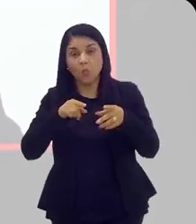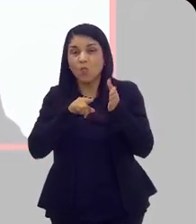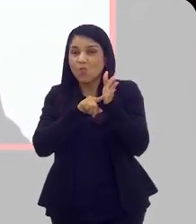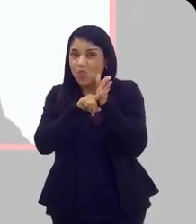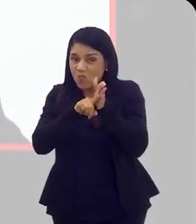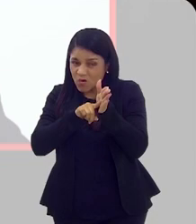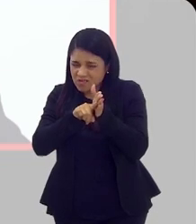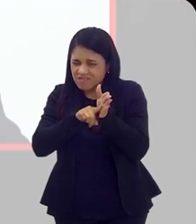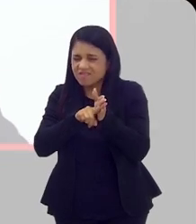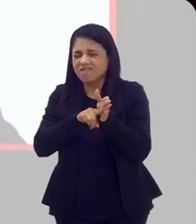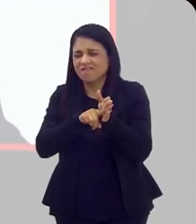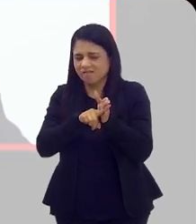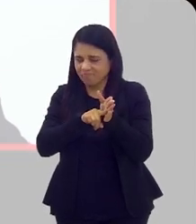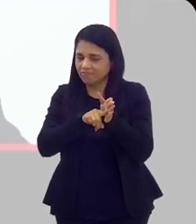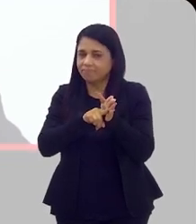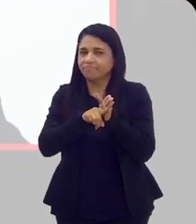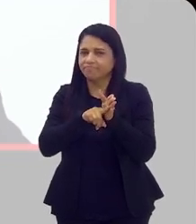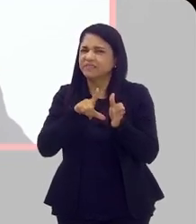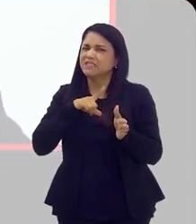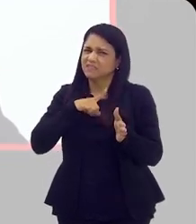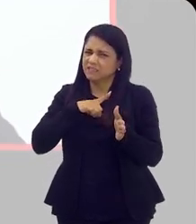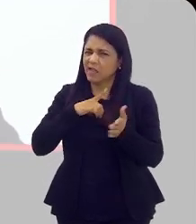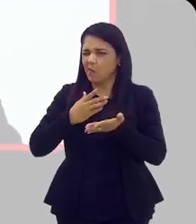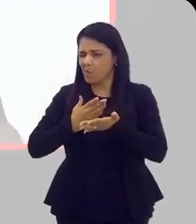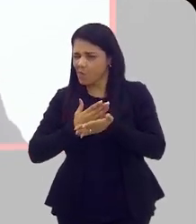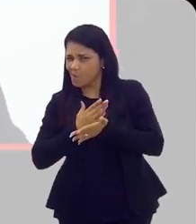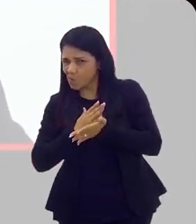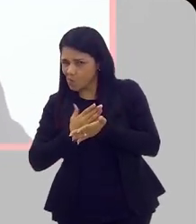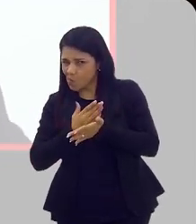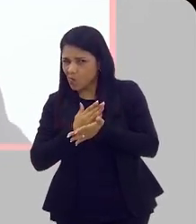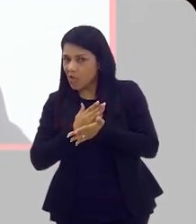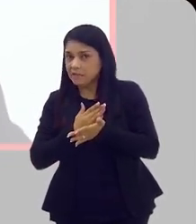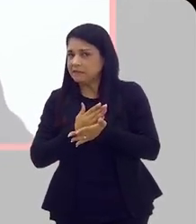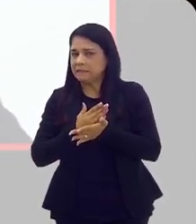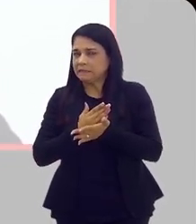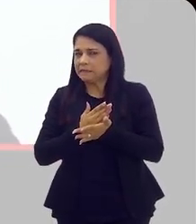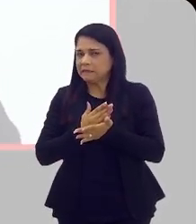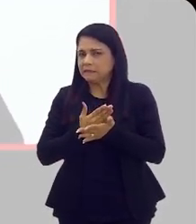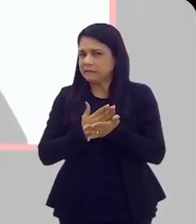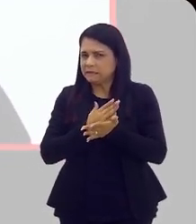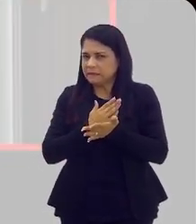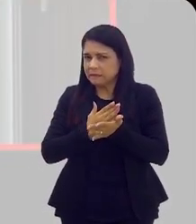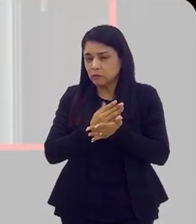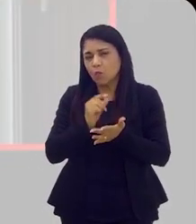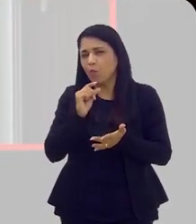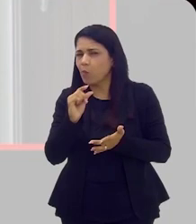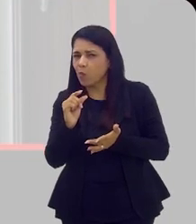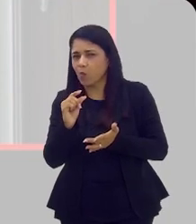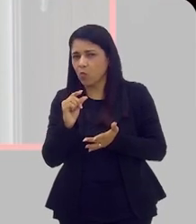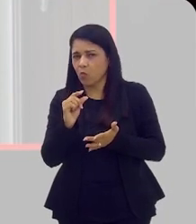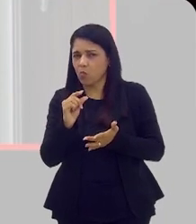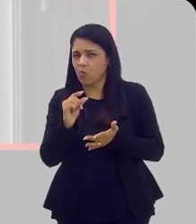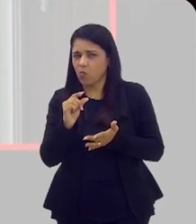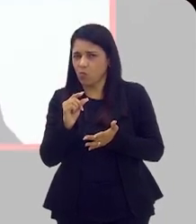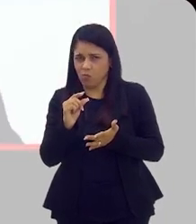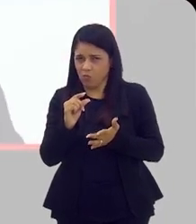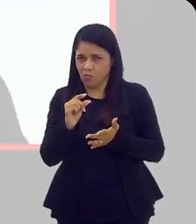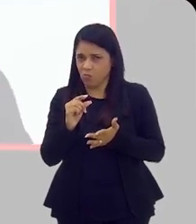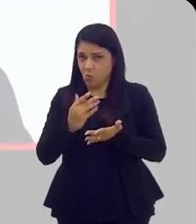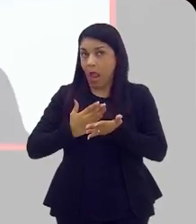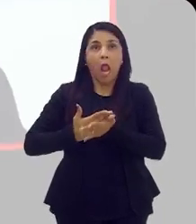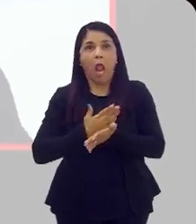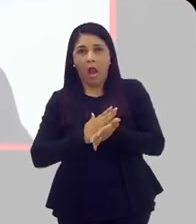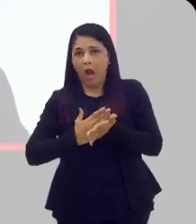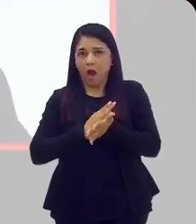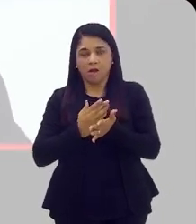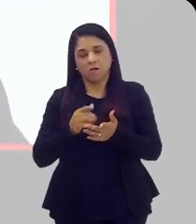é um exame que aí sim, esse exame talvez traga um desconforto a mais, mas também não é nada de outro mundo, tá? Não é um bicho